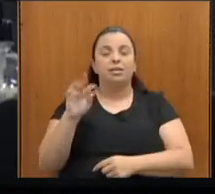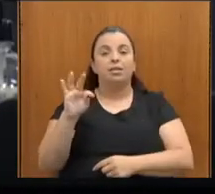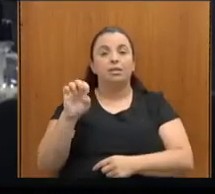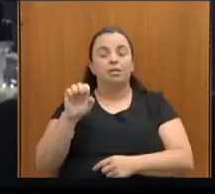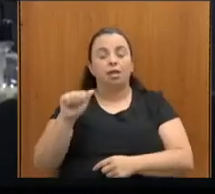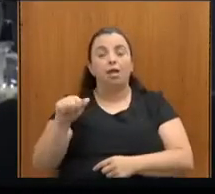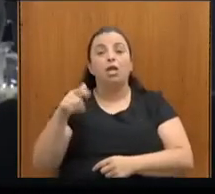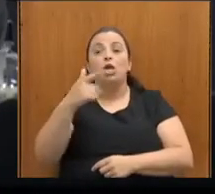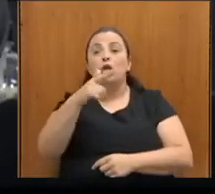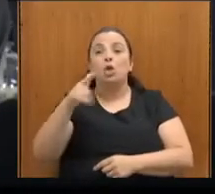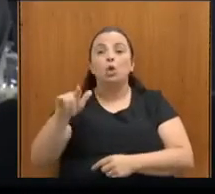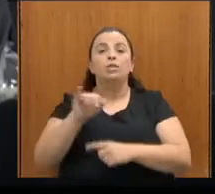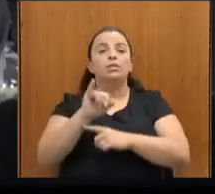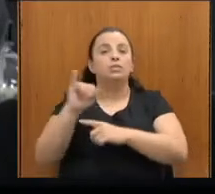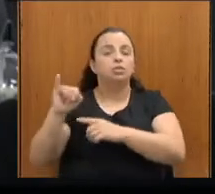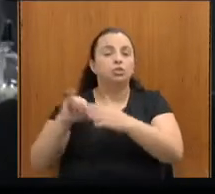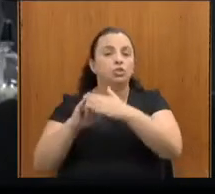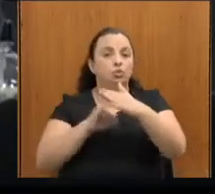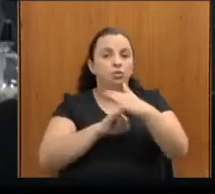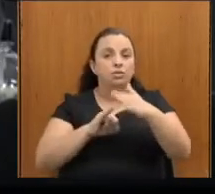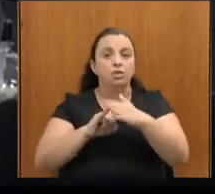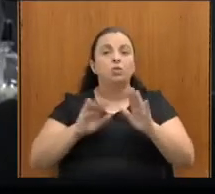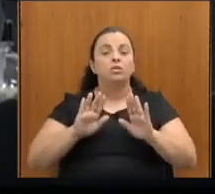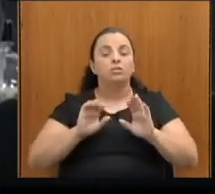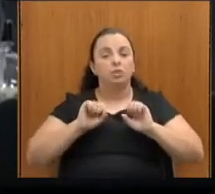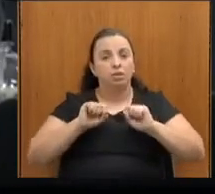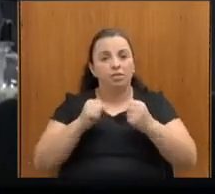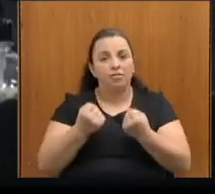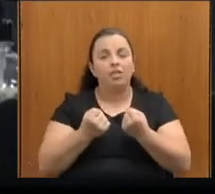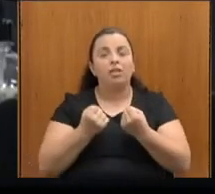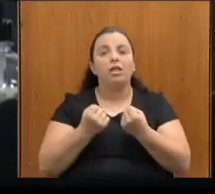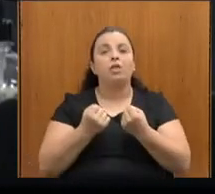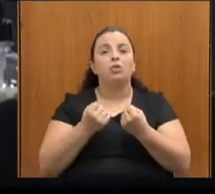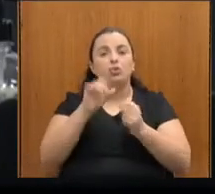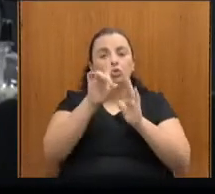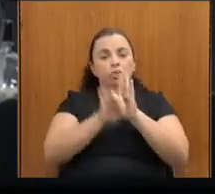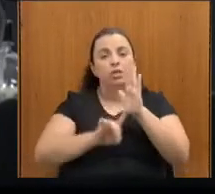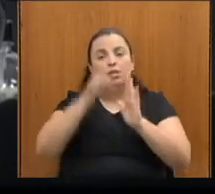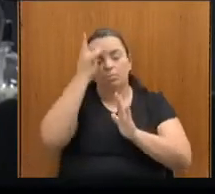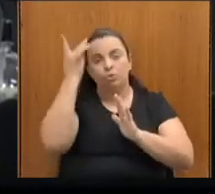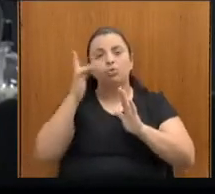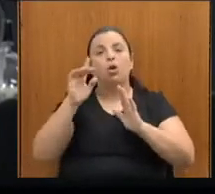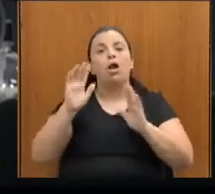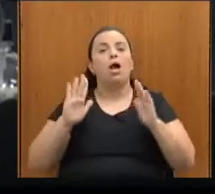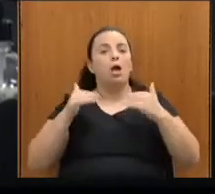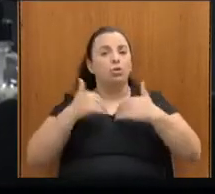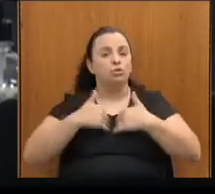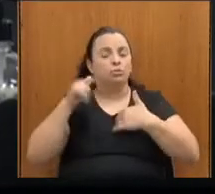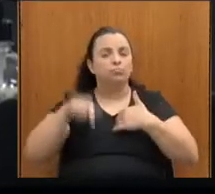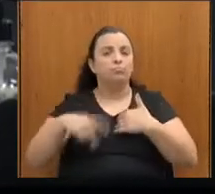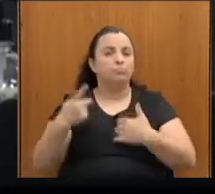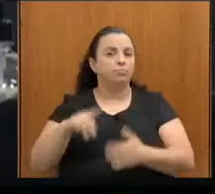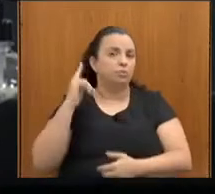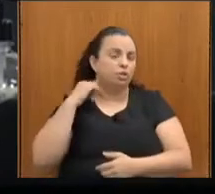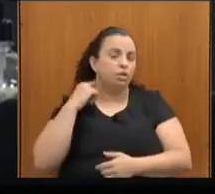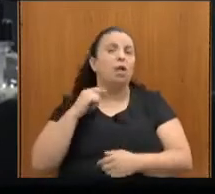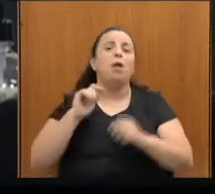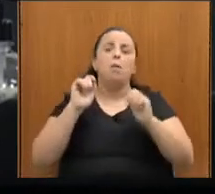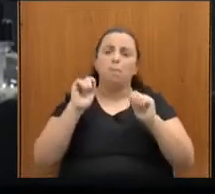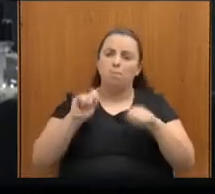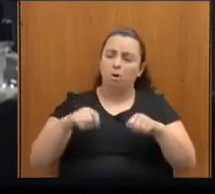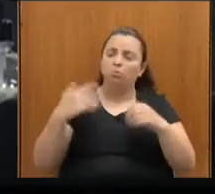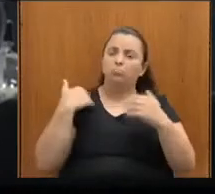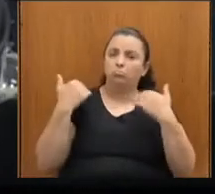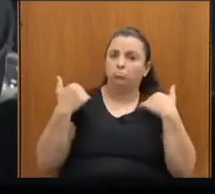dos autistas de Minas Gerais. Então, muito obrigado e pode contar sempre com essa comissão e estaremos juntos. Sei que